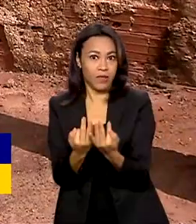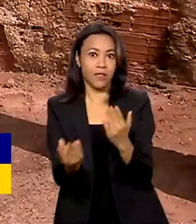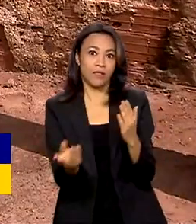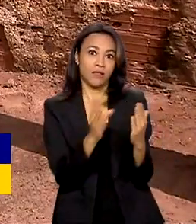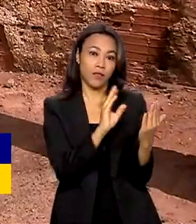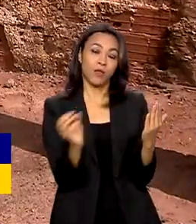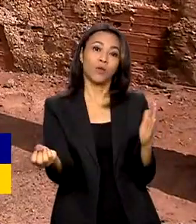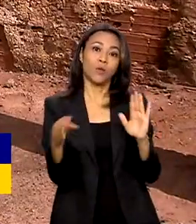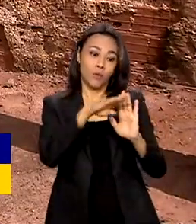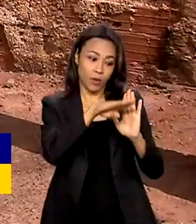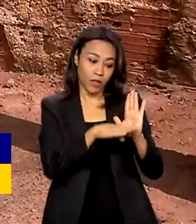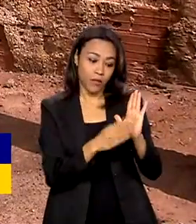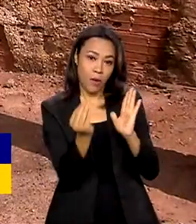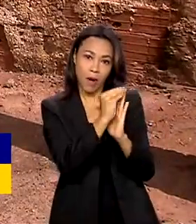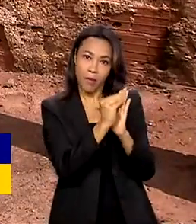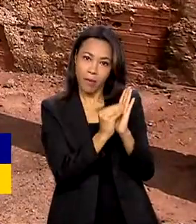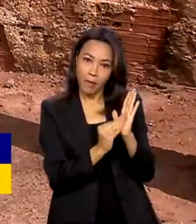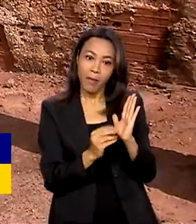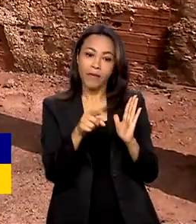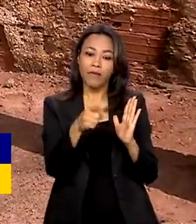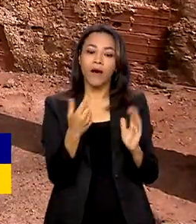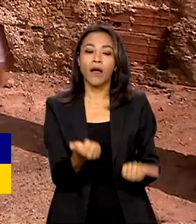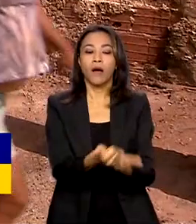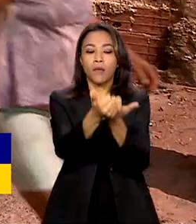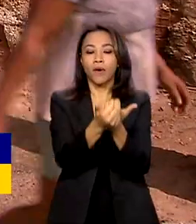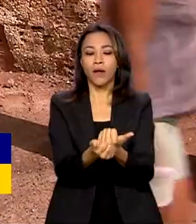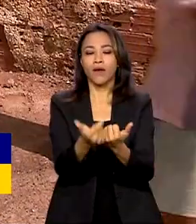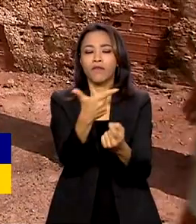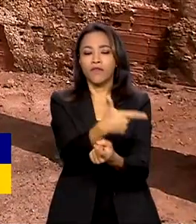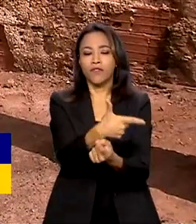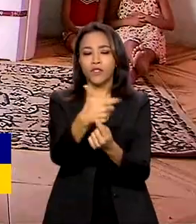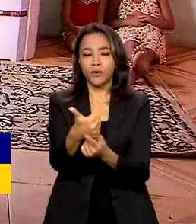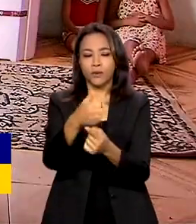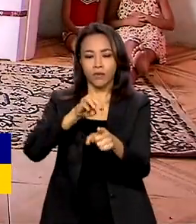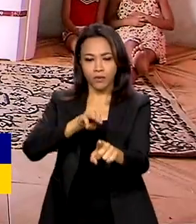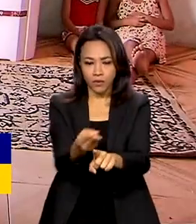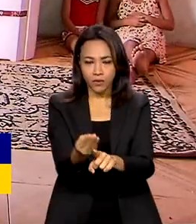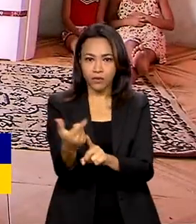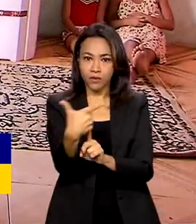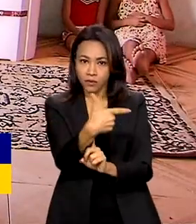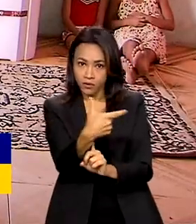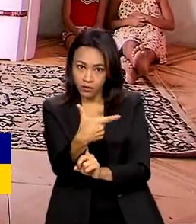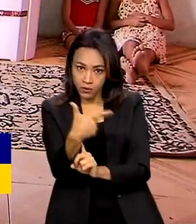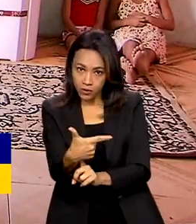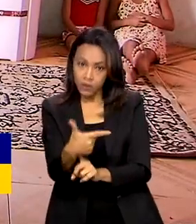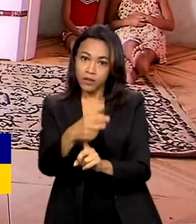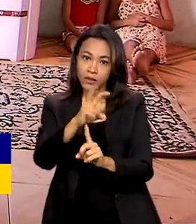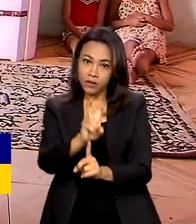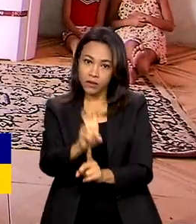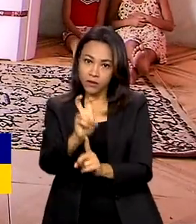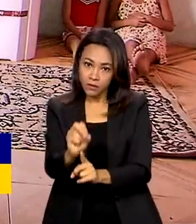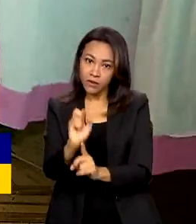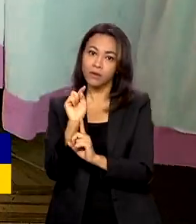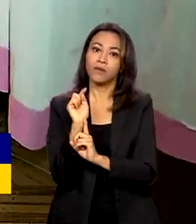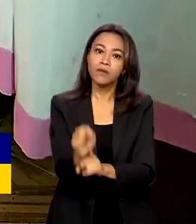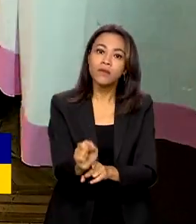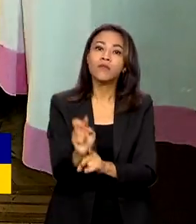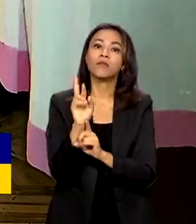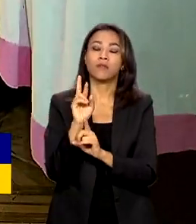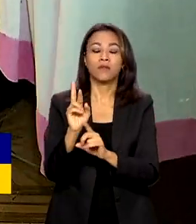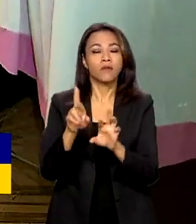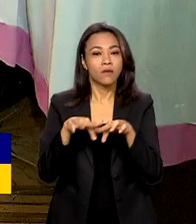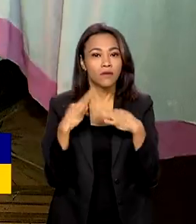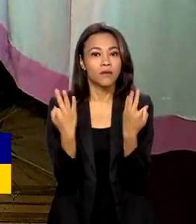Bolsa Família vai ajudar no sustento de cerca de 21 milhões e 250 mil famílias, com